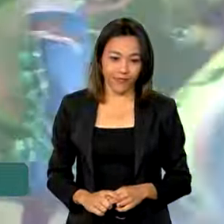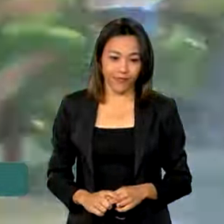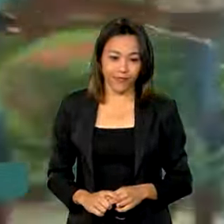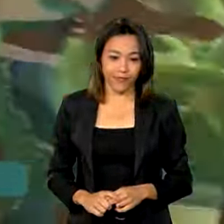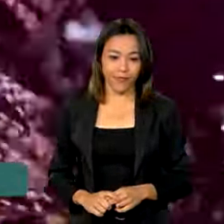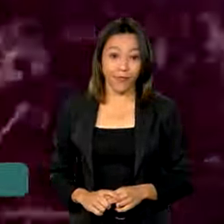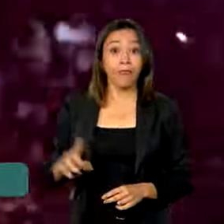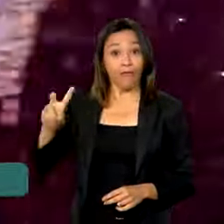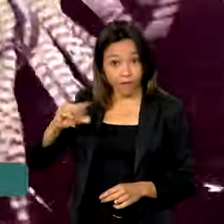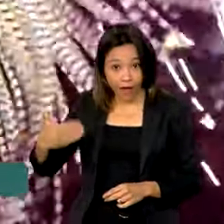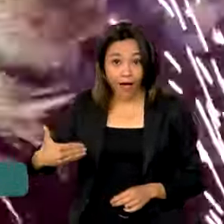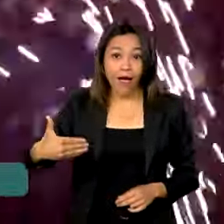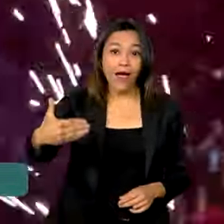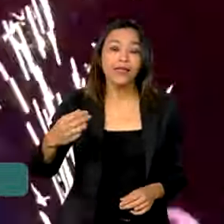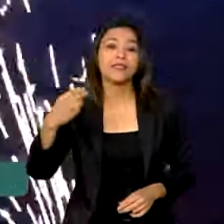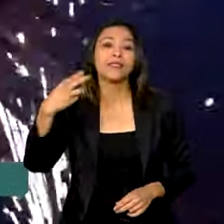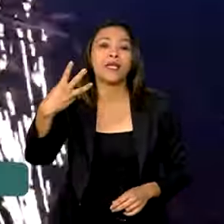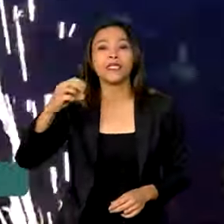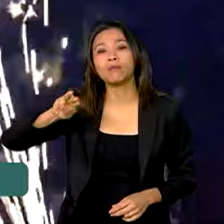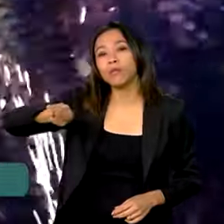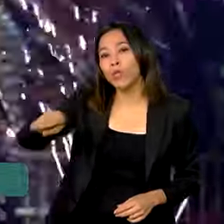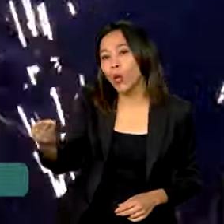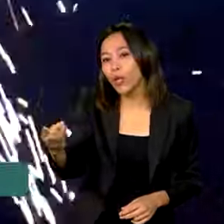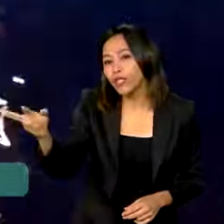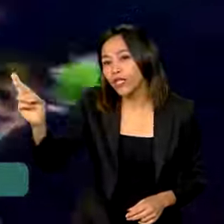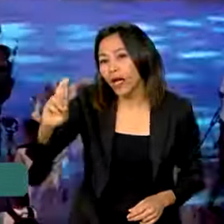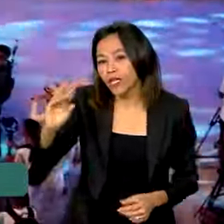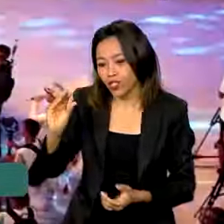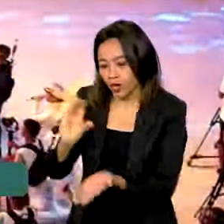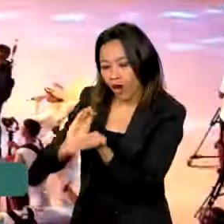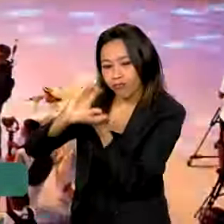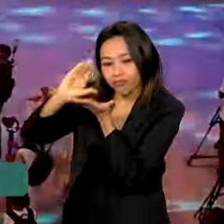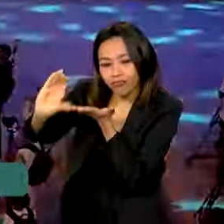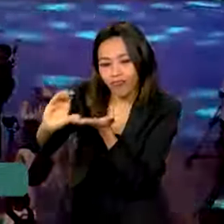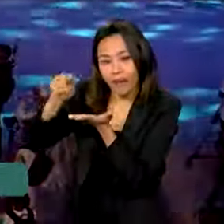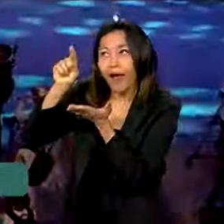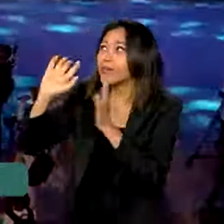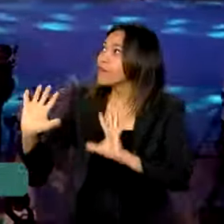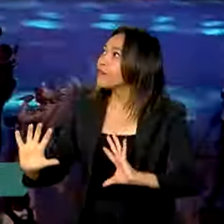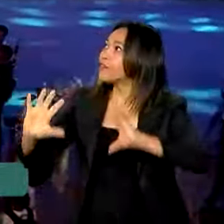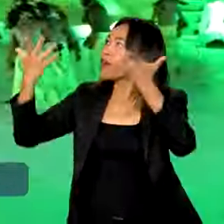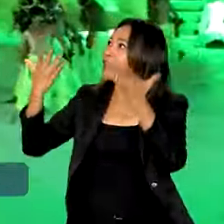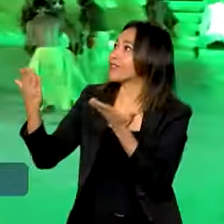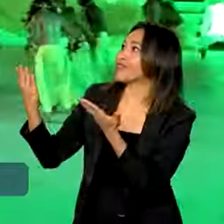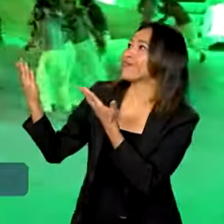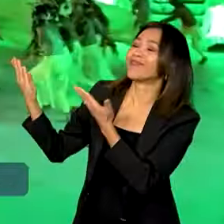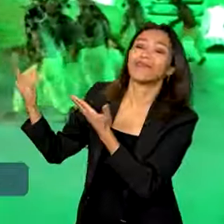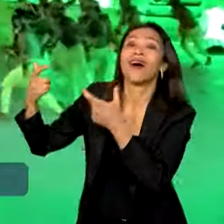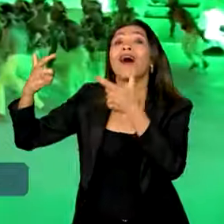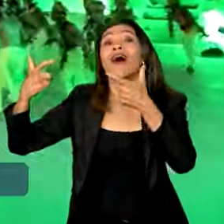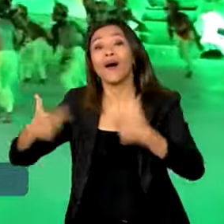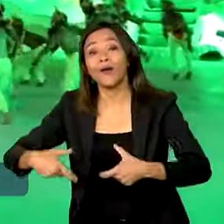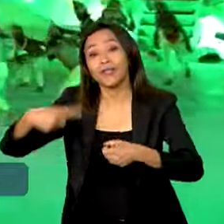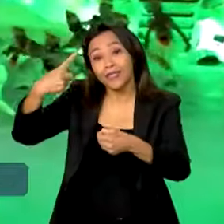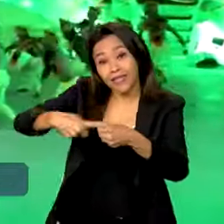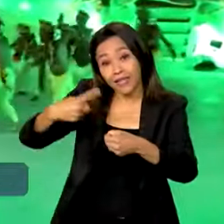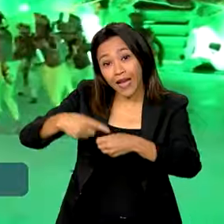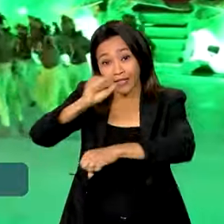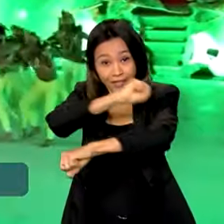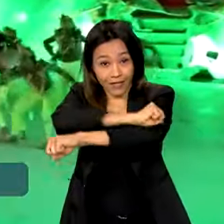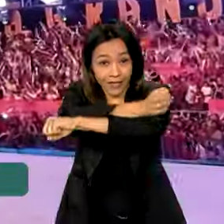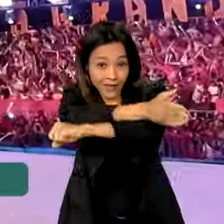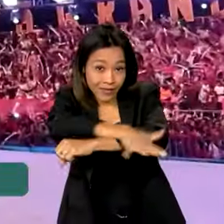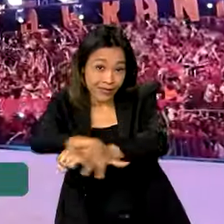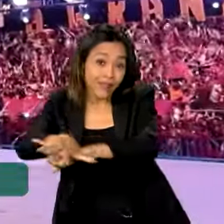Vão ser 3 milhões de reais destinados ao festival em Alter do Chão, na cidade de Santarém, no